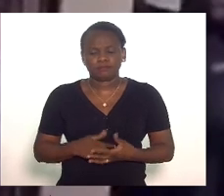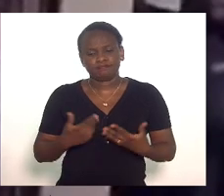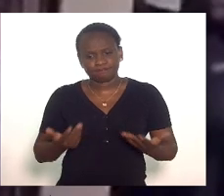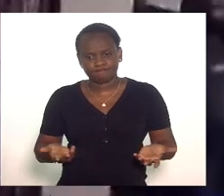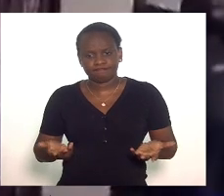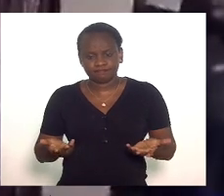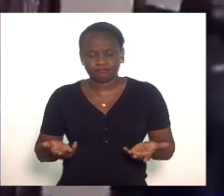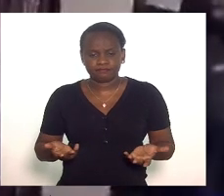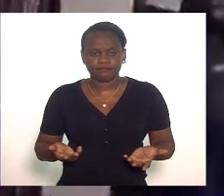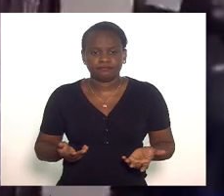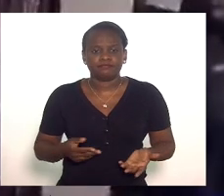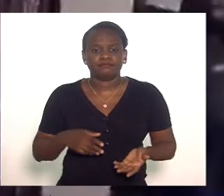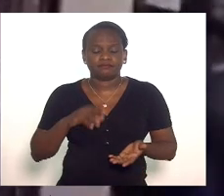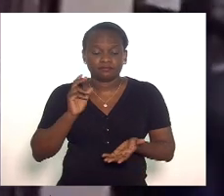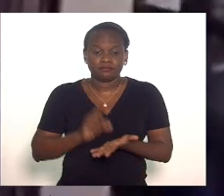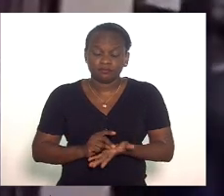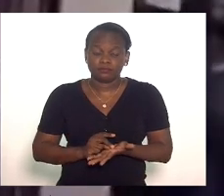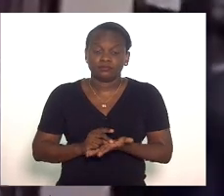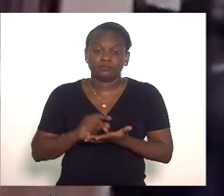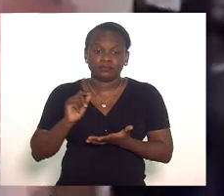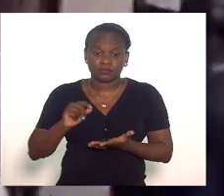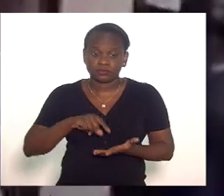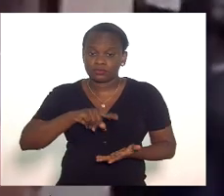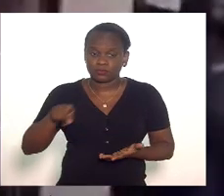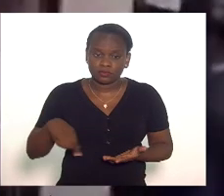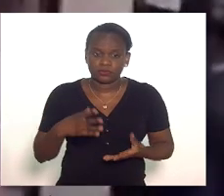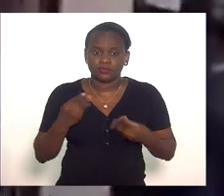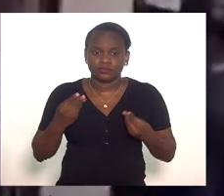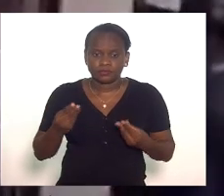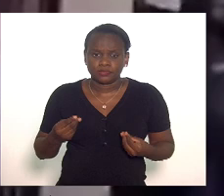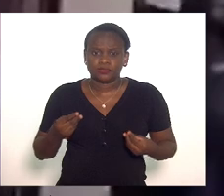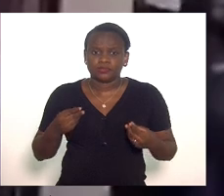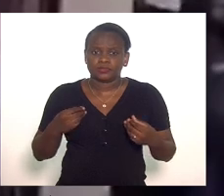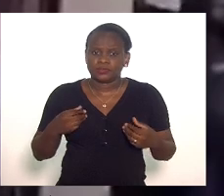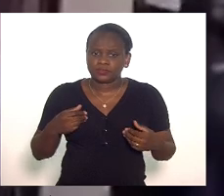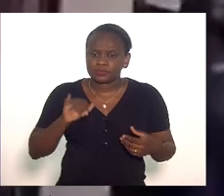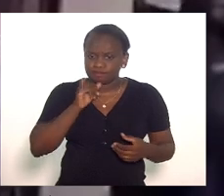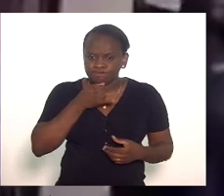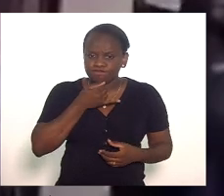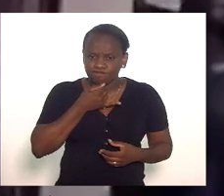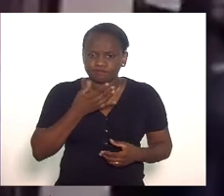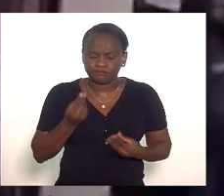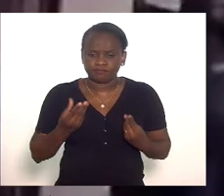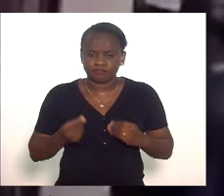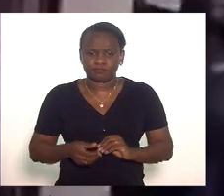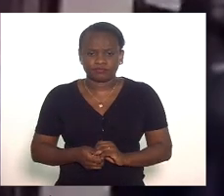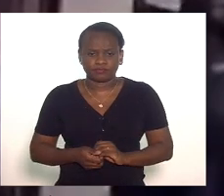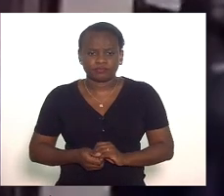sinceramente isso daí nos deixa muito entristecidos